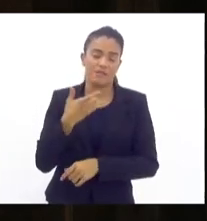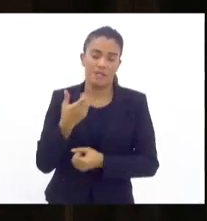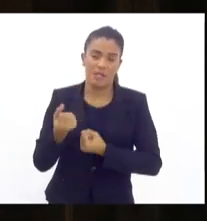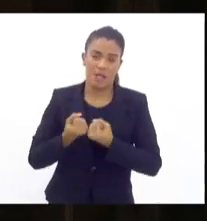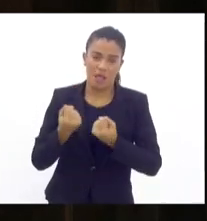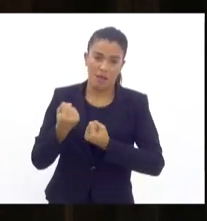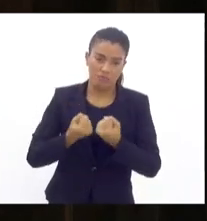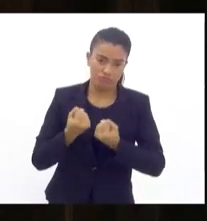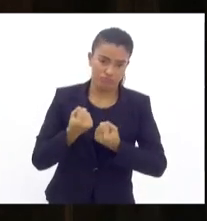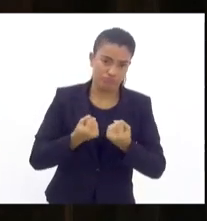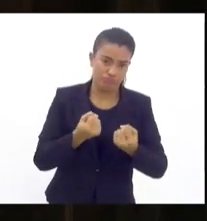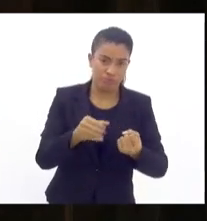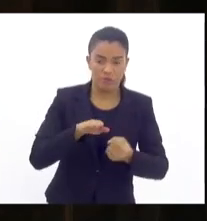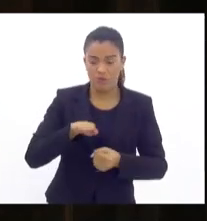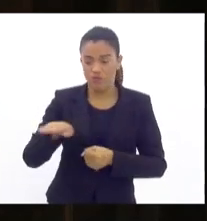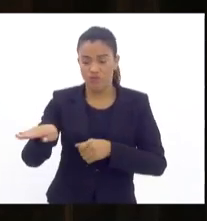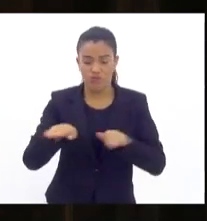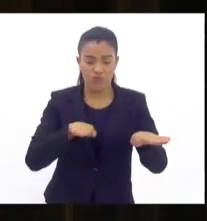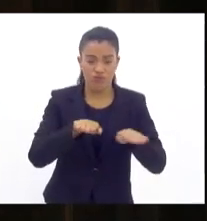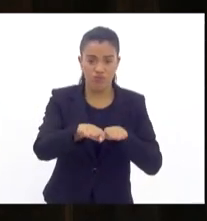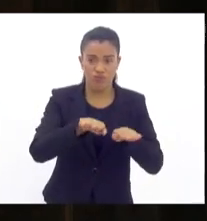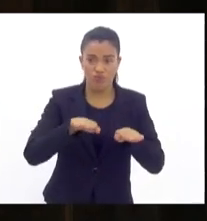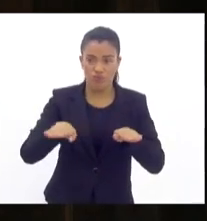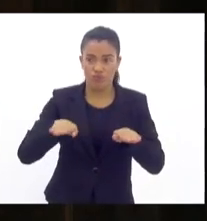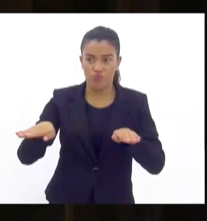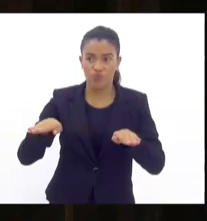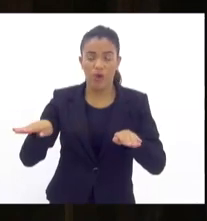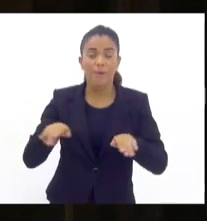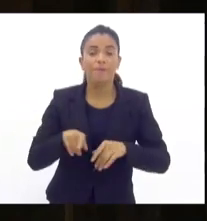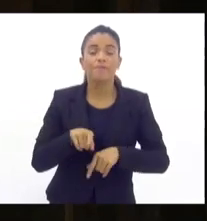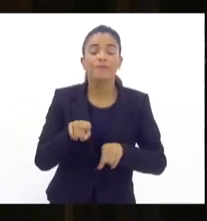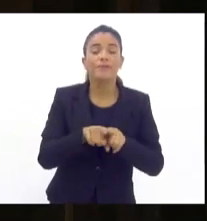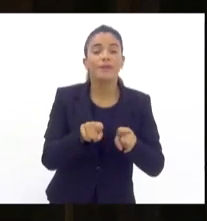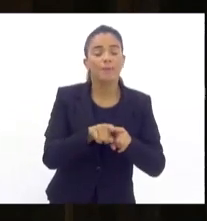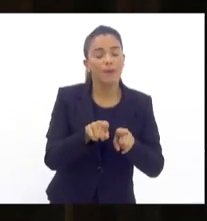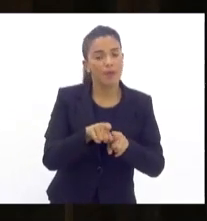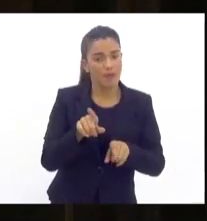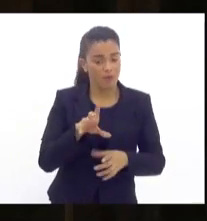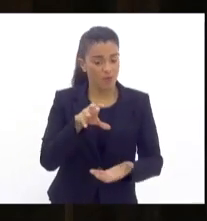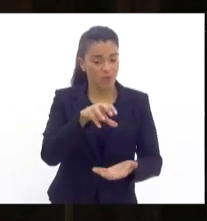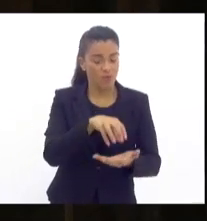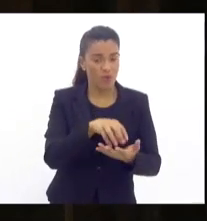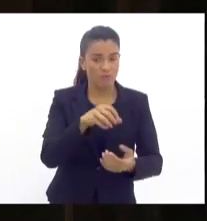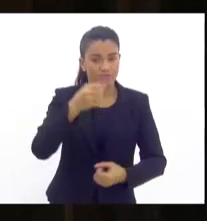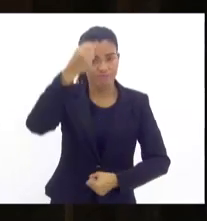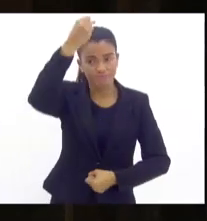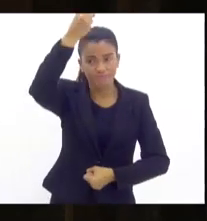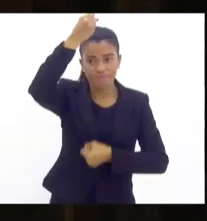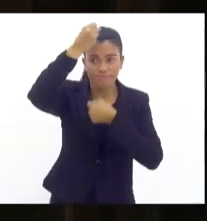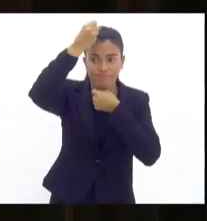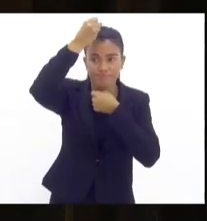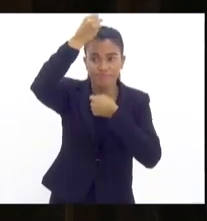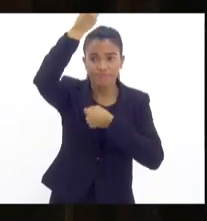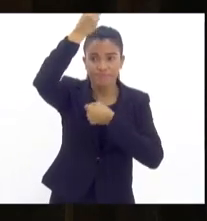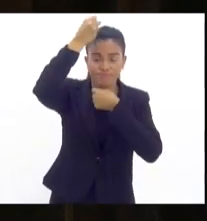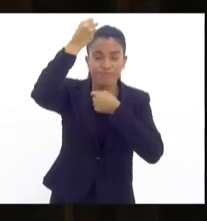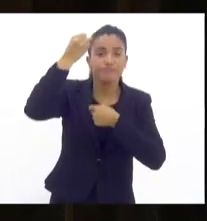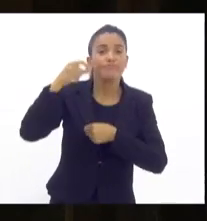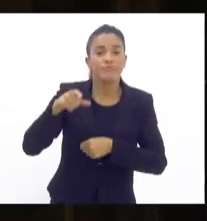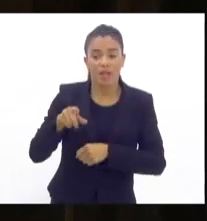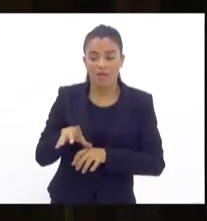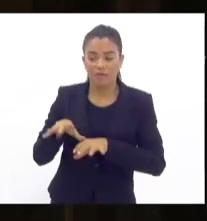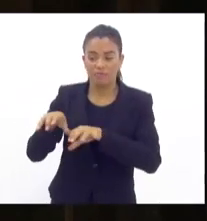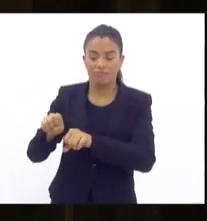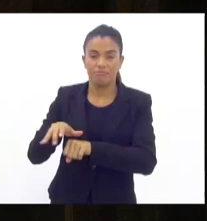semana, a também consegue a inauguração de uma base avançada do Batalhão de Choque na Gardênia. O Batalhão de Choque estava ocupando aquela